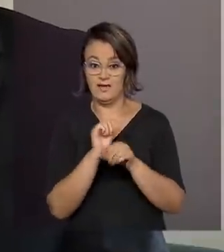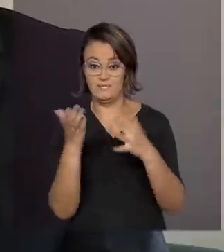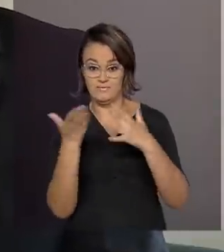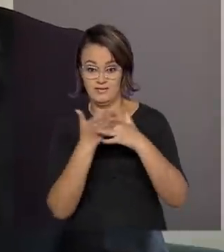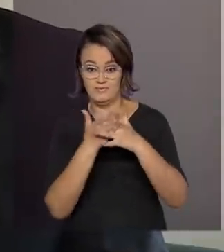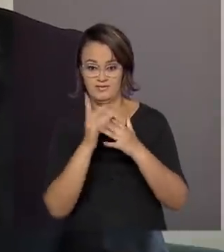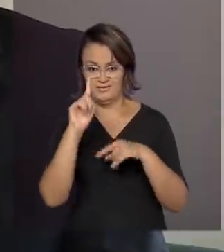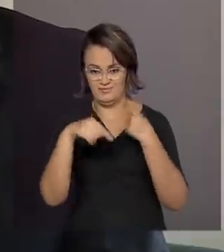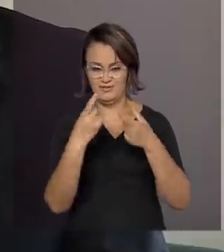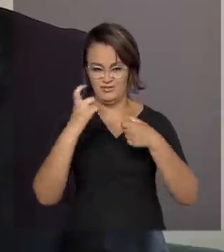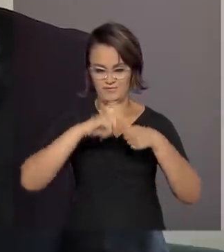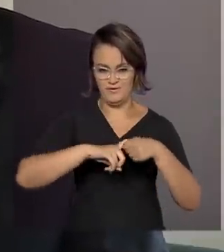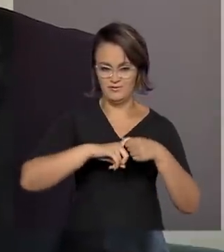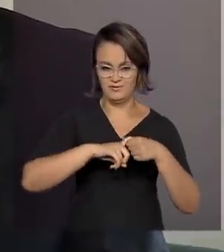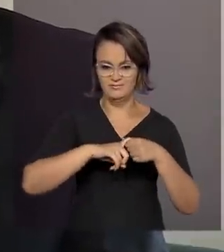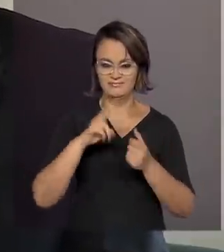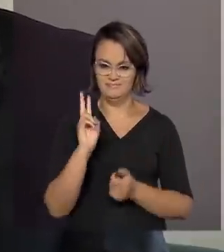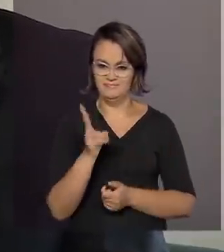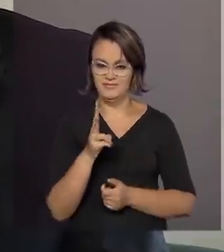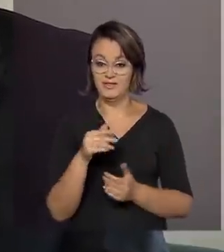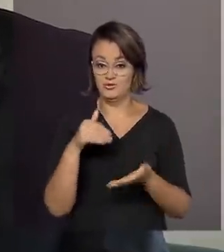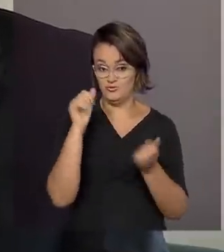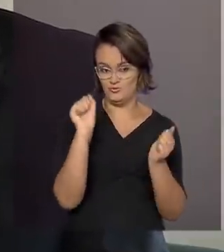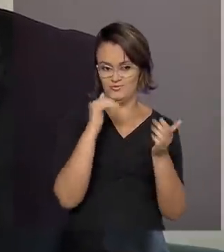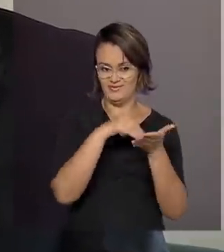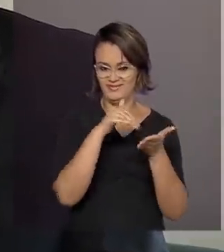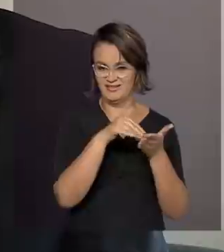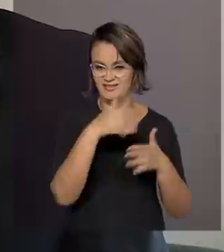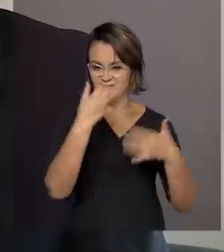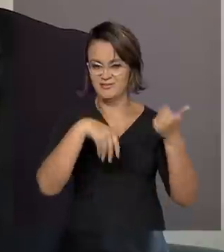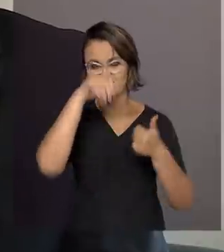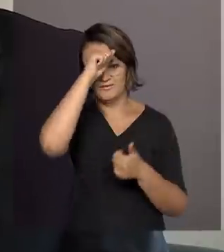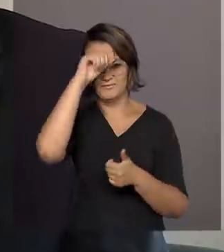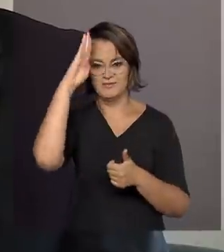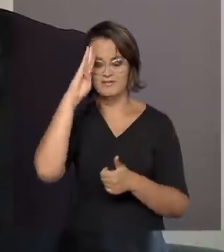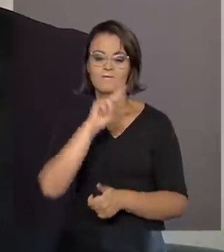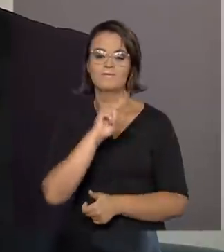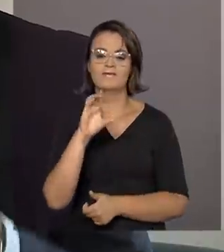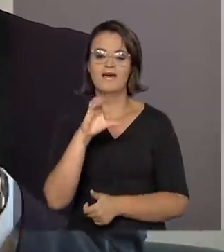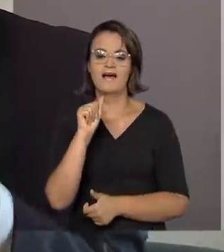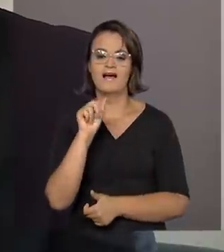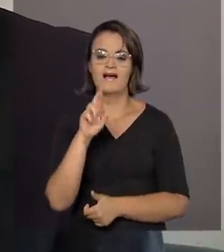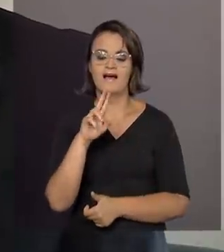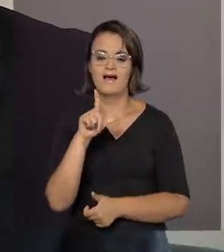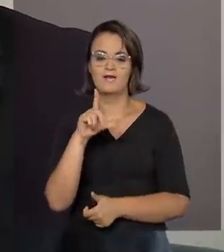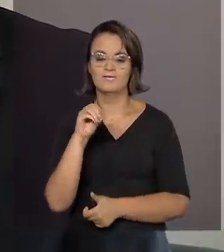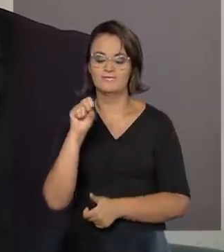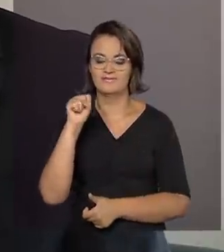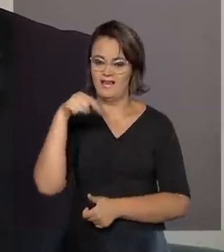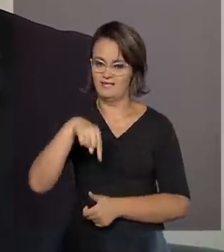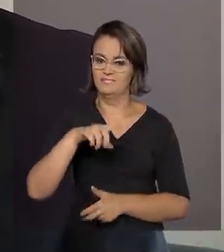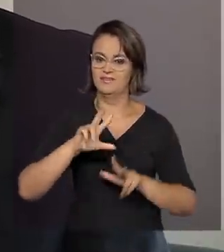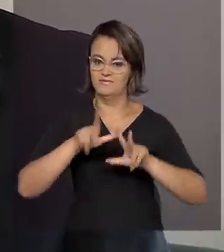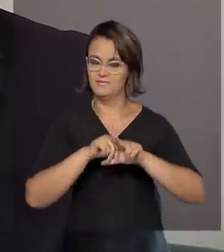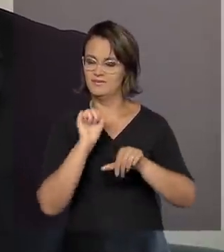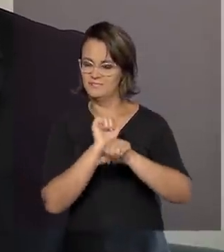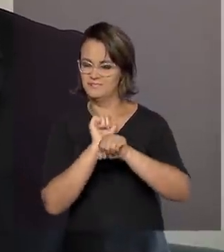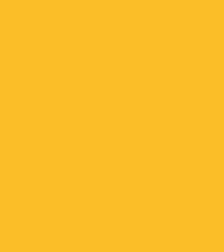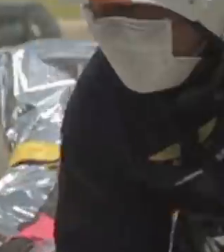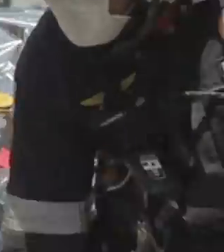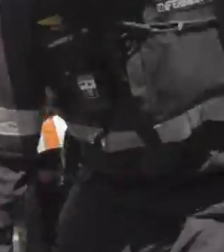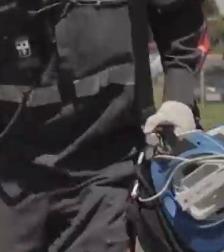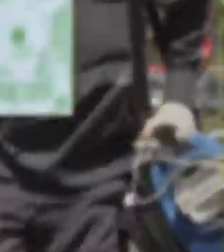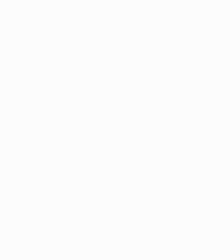rápido intervalo e daqui a pouco voltamos com o Secretário Nacional de Alfabetização, Carlos Nadalim, aqui no Brasil em Pauta. Não saia daí!